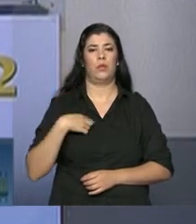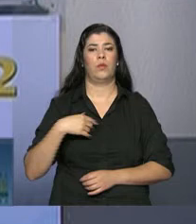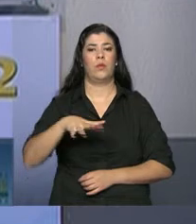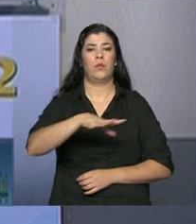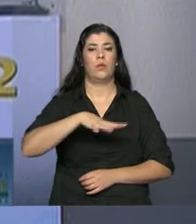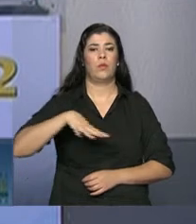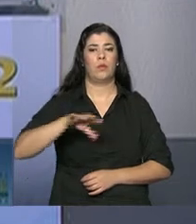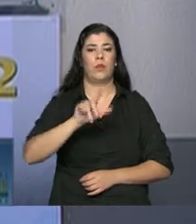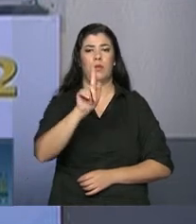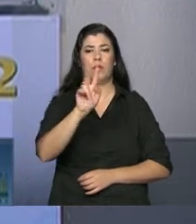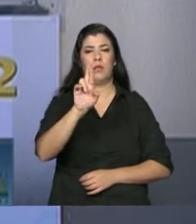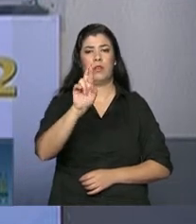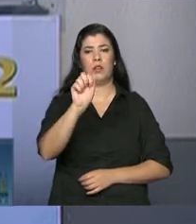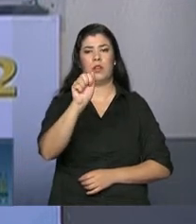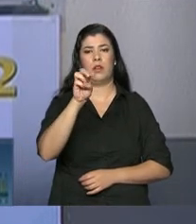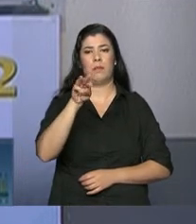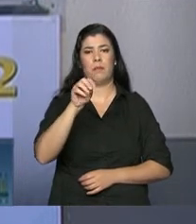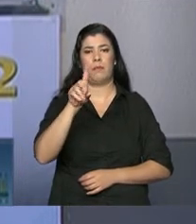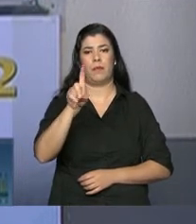Gramacho.